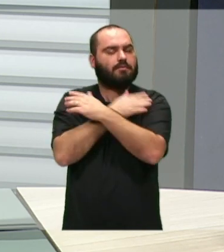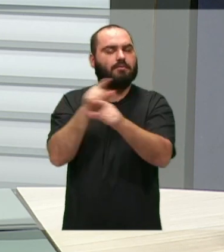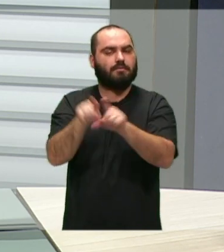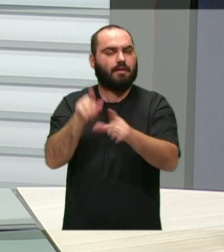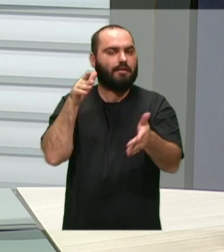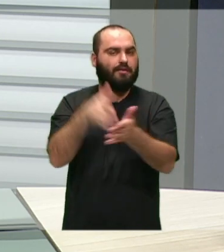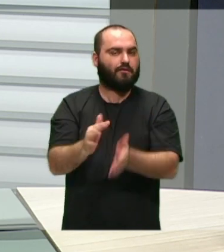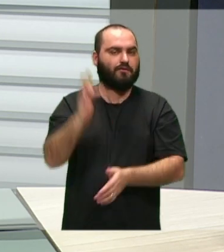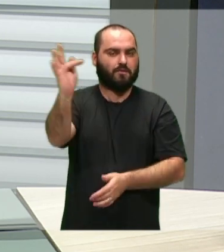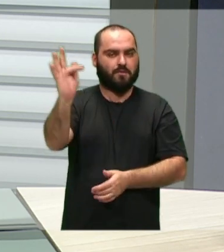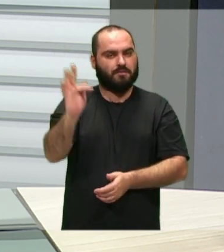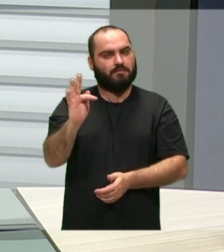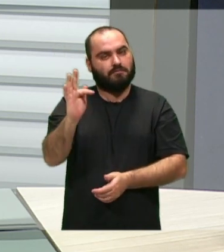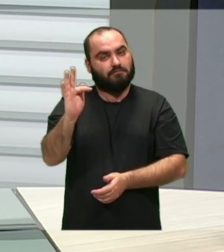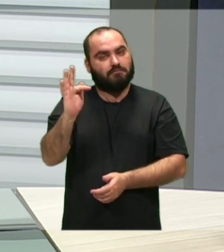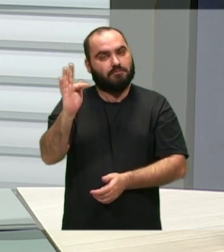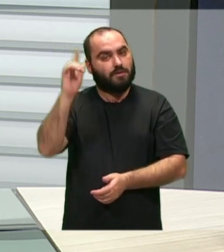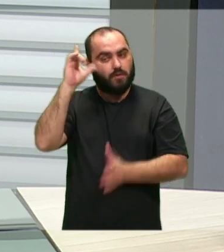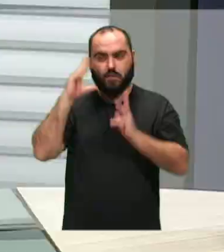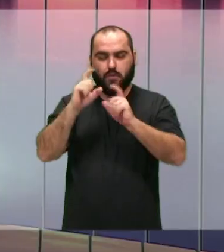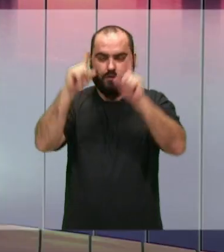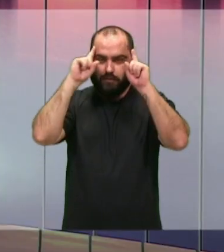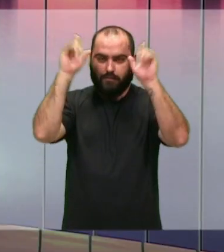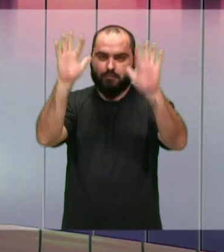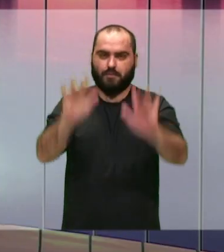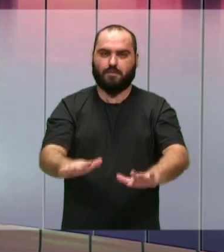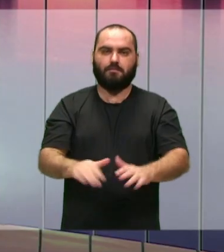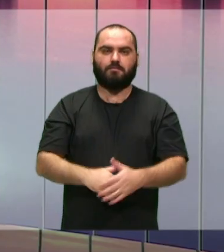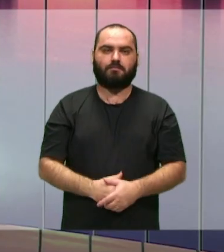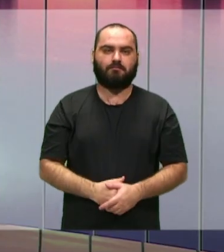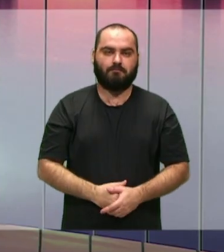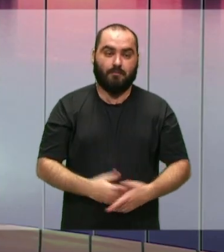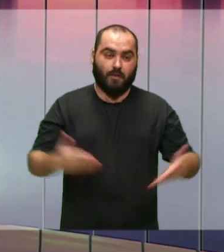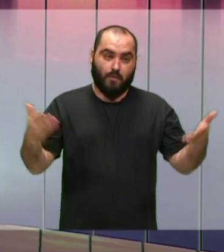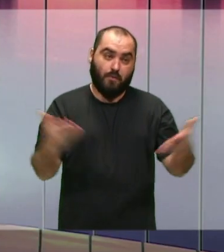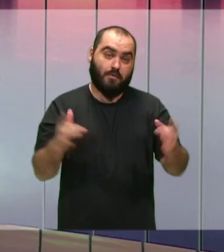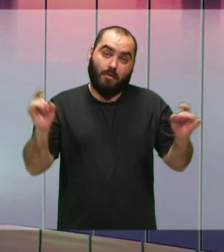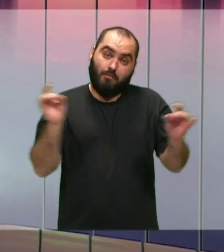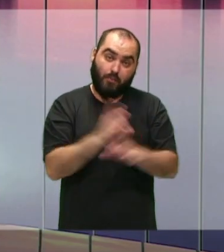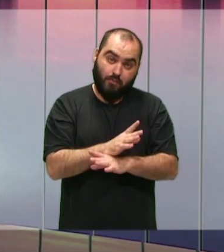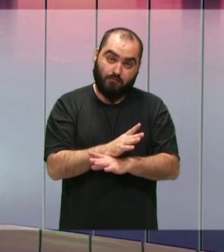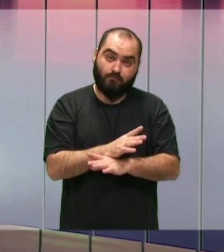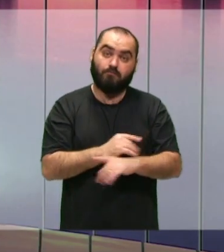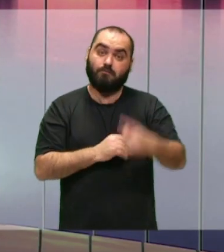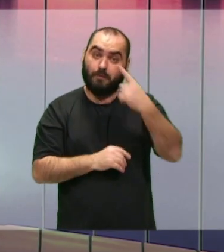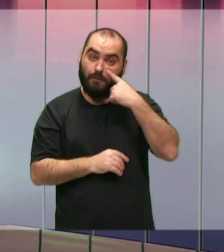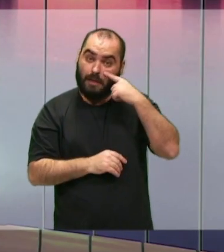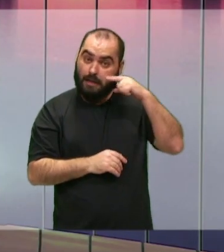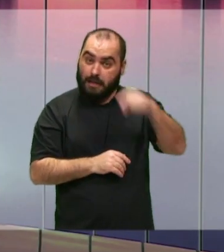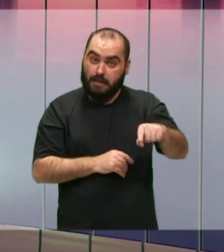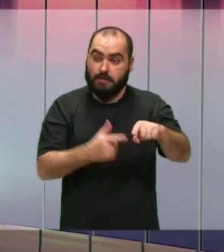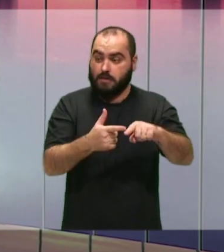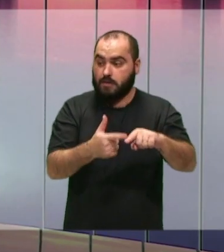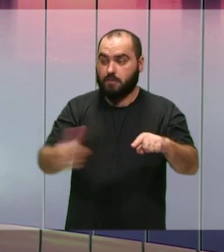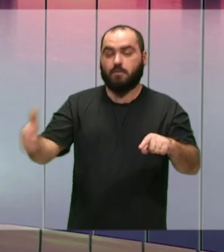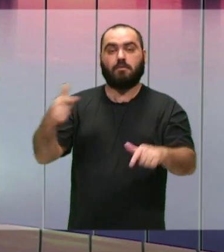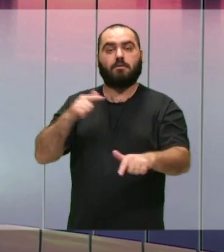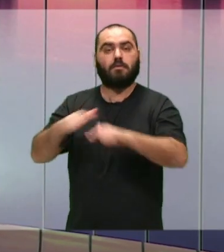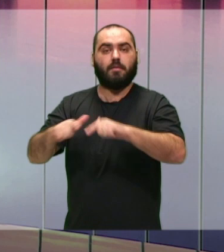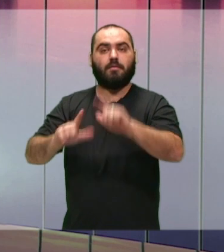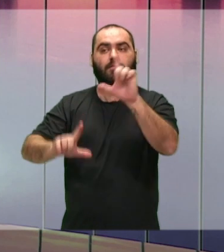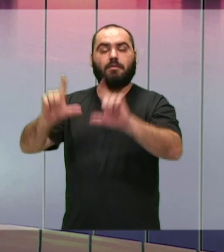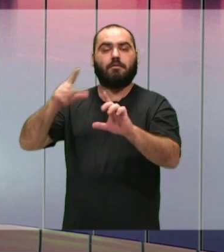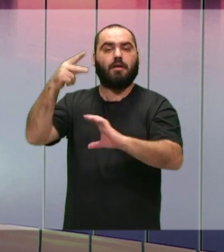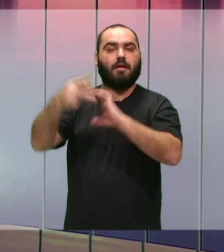até o próximo Falar Vereadores e fiquem todos com Deus. O programa de hoje chegou ao fim. Você acompanha este e outros programas da TV